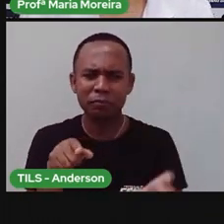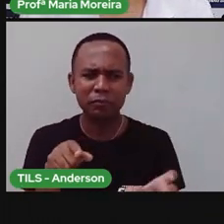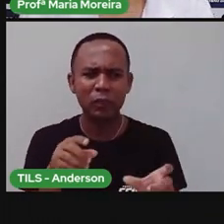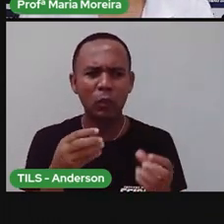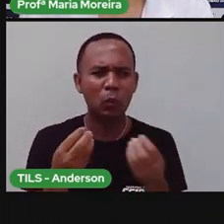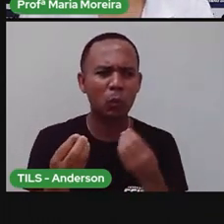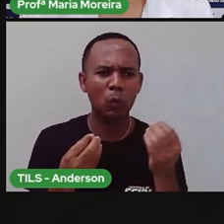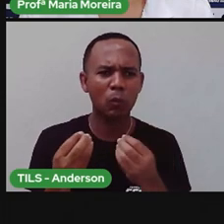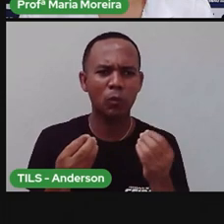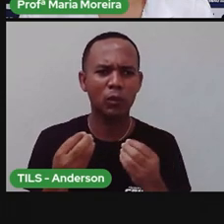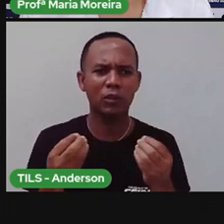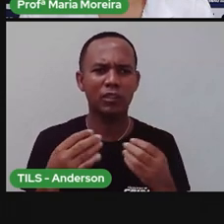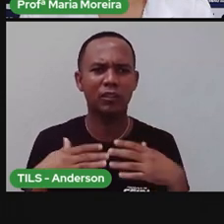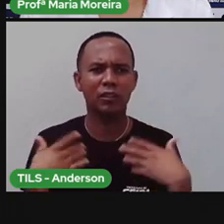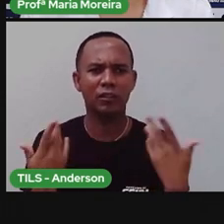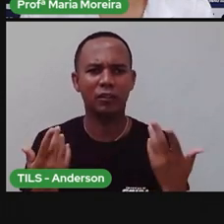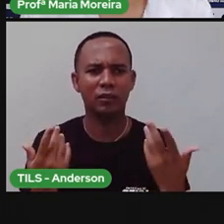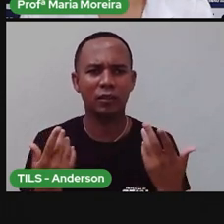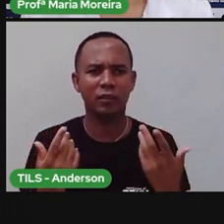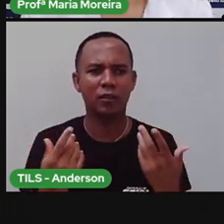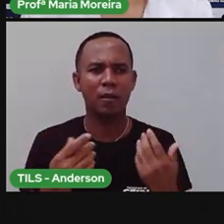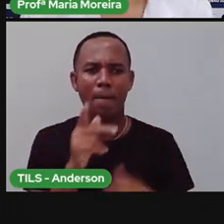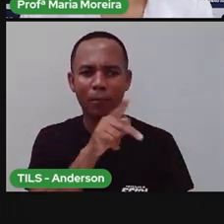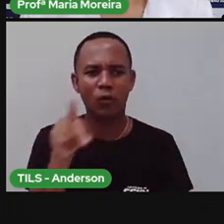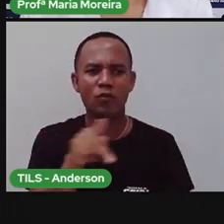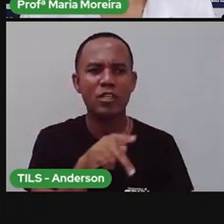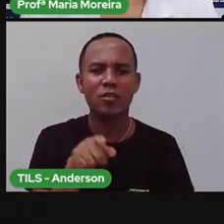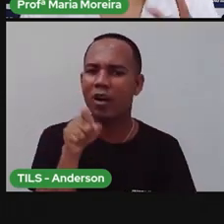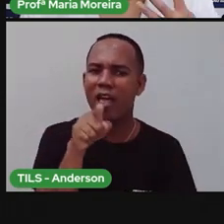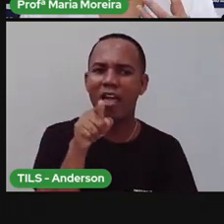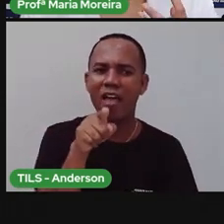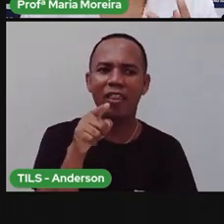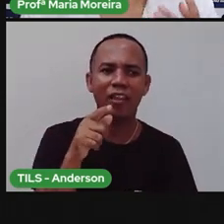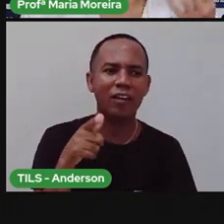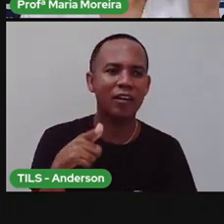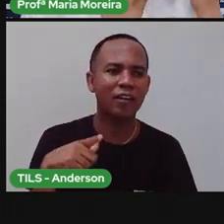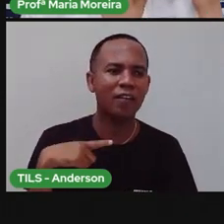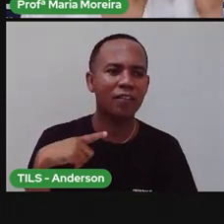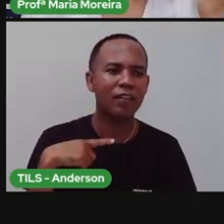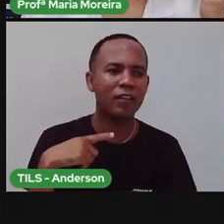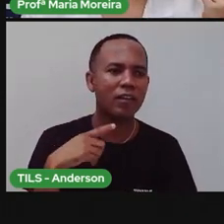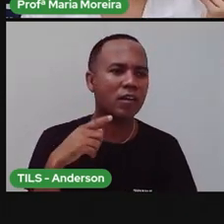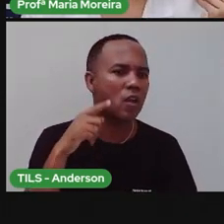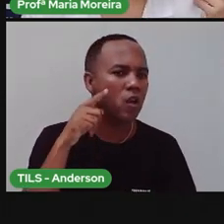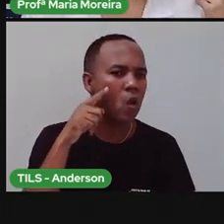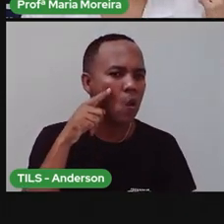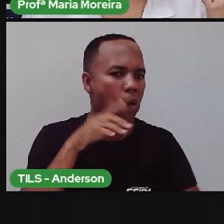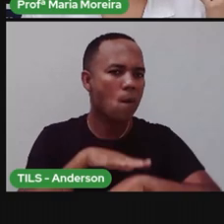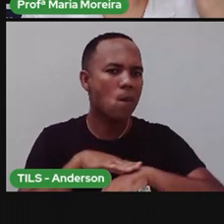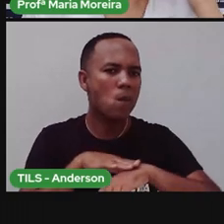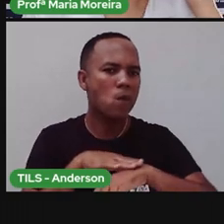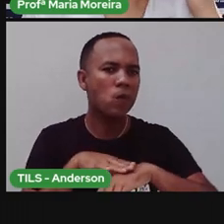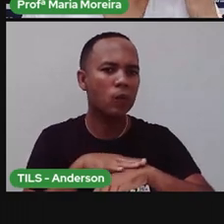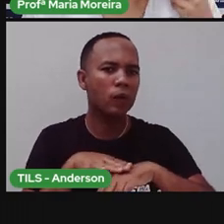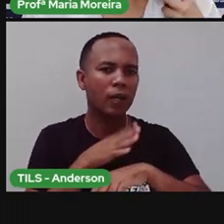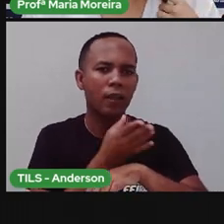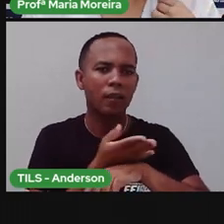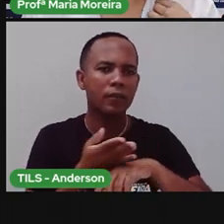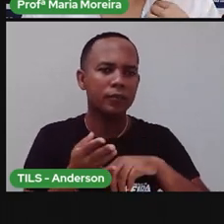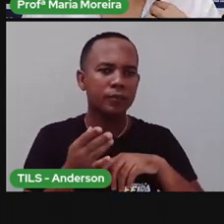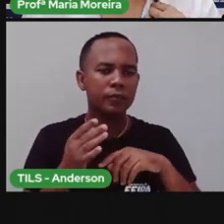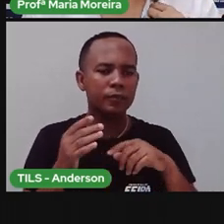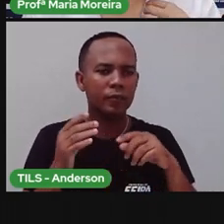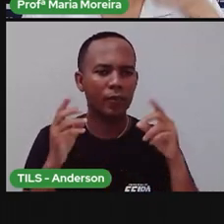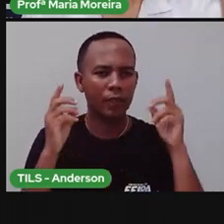falar sobre as características dela, ele ia falar o quê? Ela tem a pele clara, cabelos bem